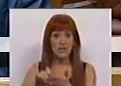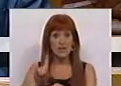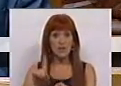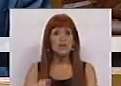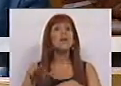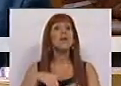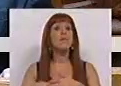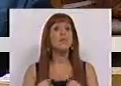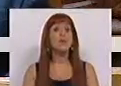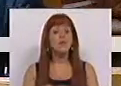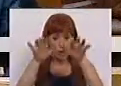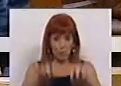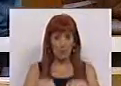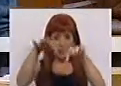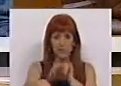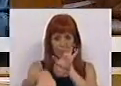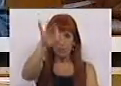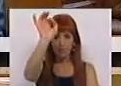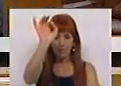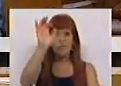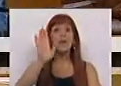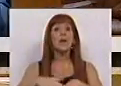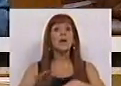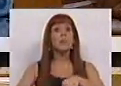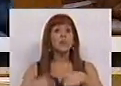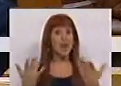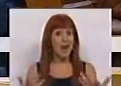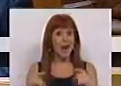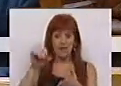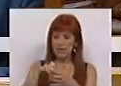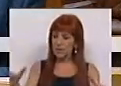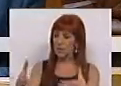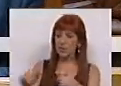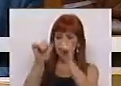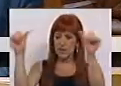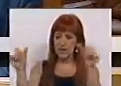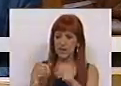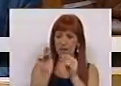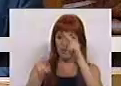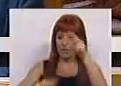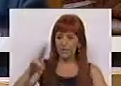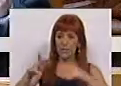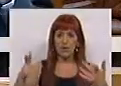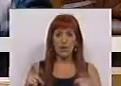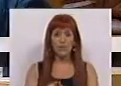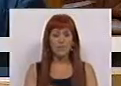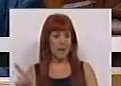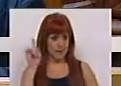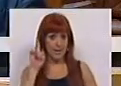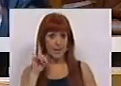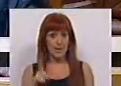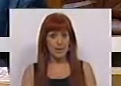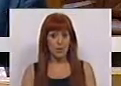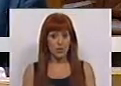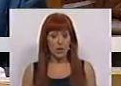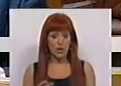é feita no Parlamento. Face a esta centralidade do sistema financeiro e à relevância